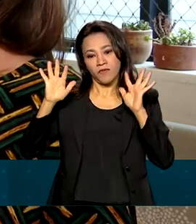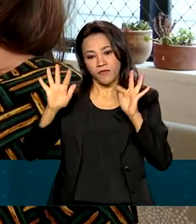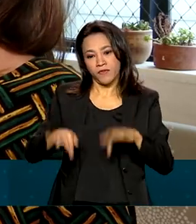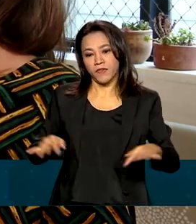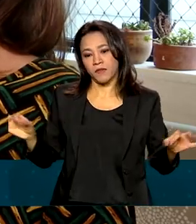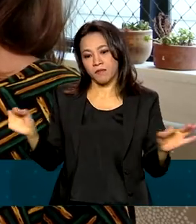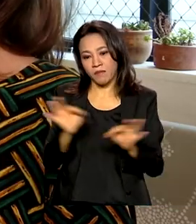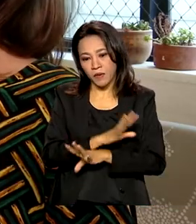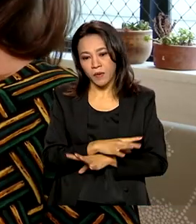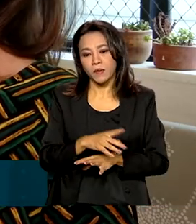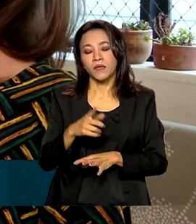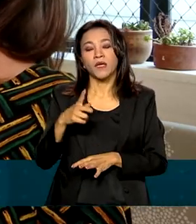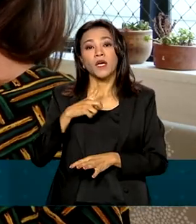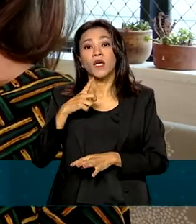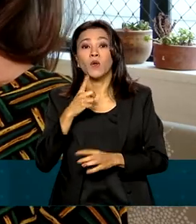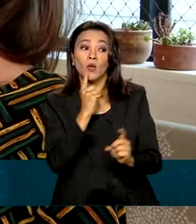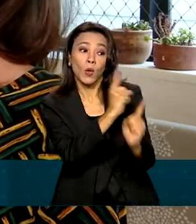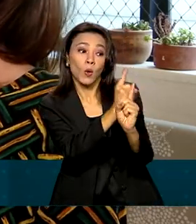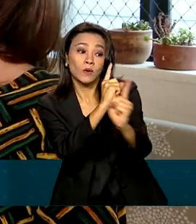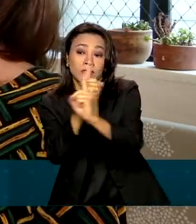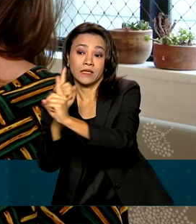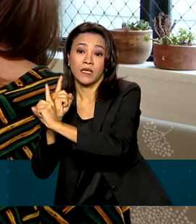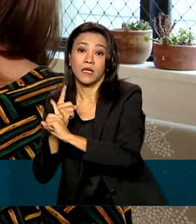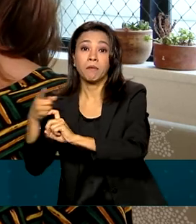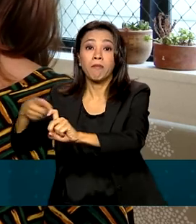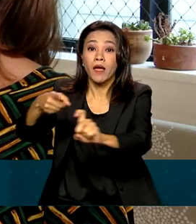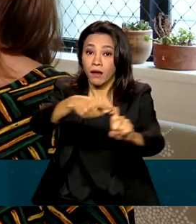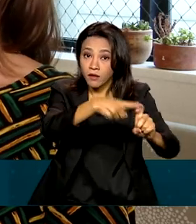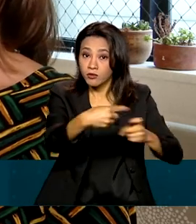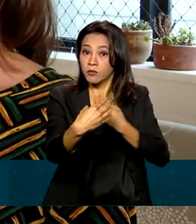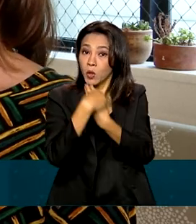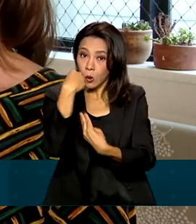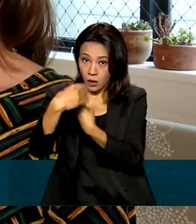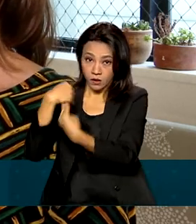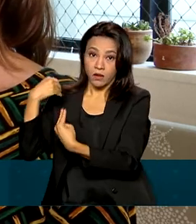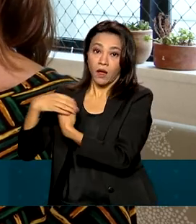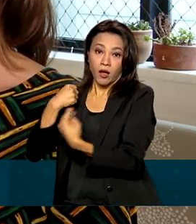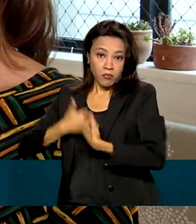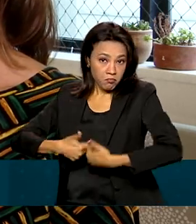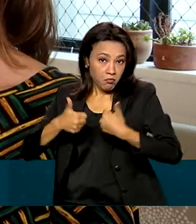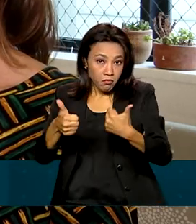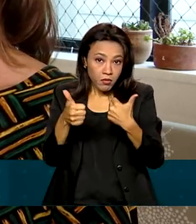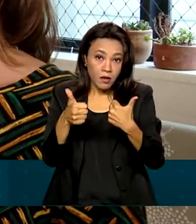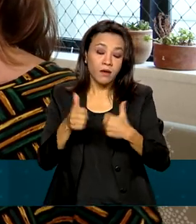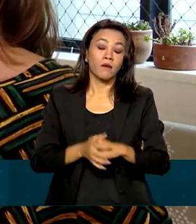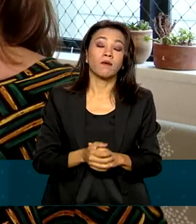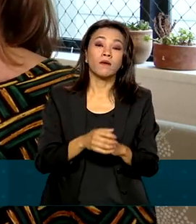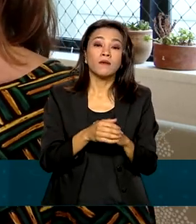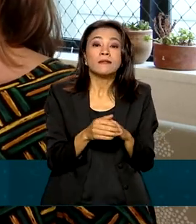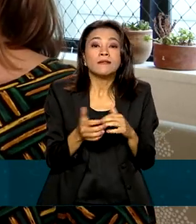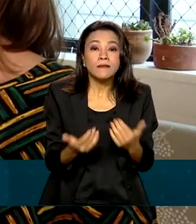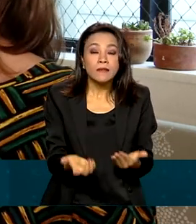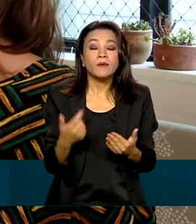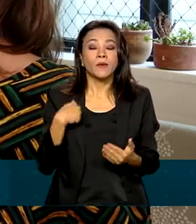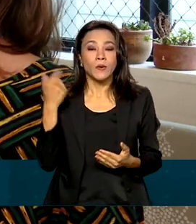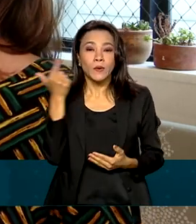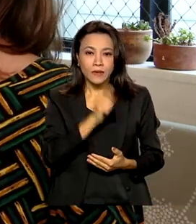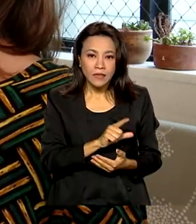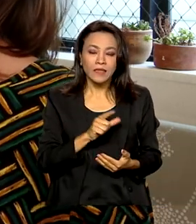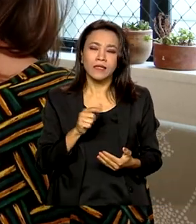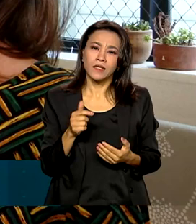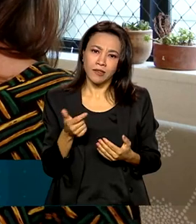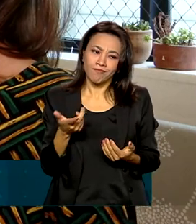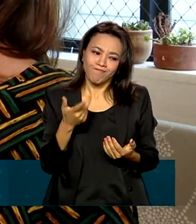médicos maravilhosos que me orientaram super bem. Então, eu consegui passar por tudo isso,